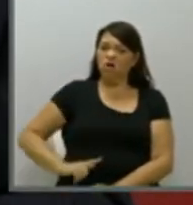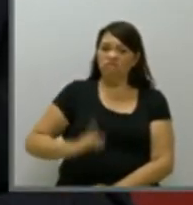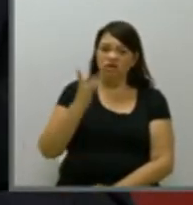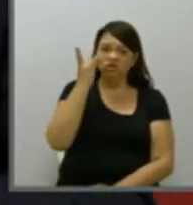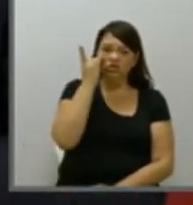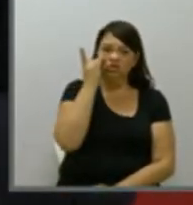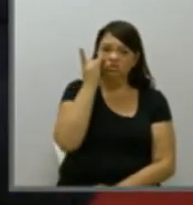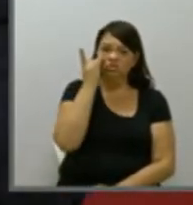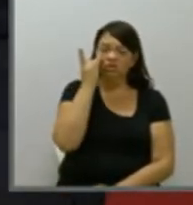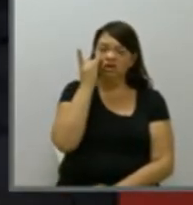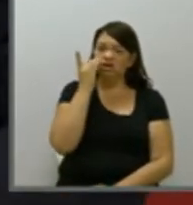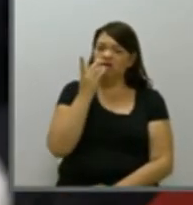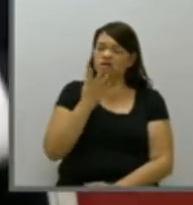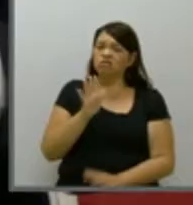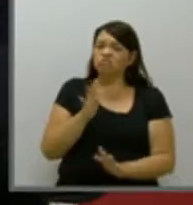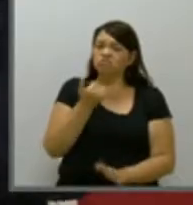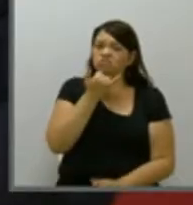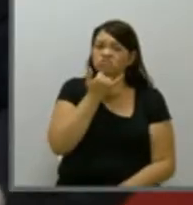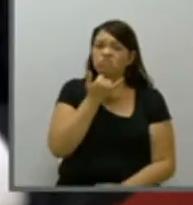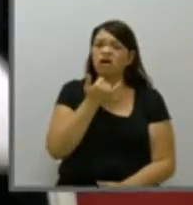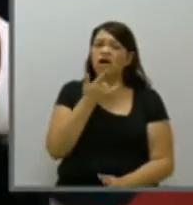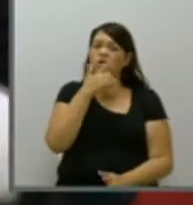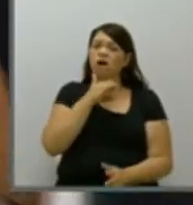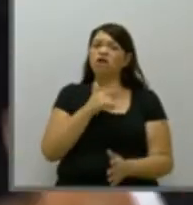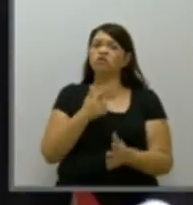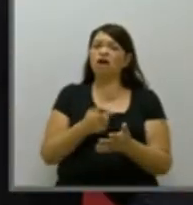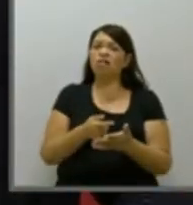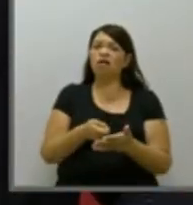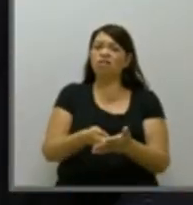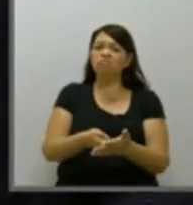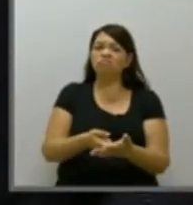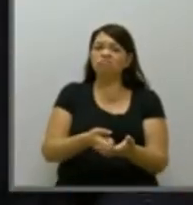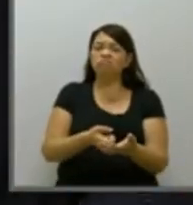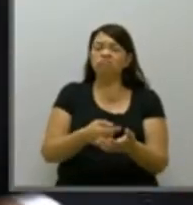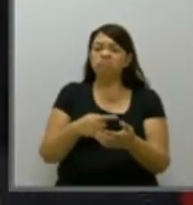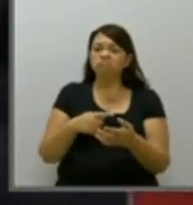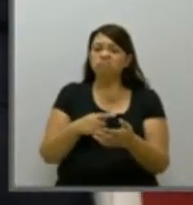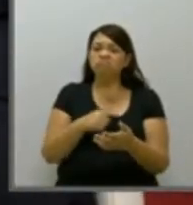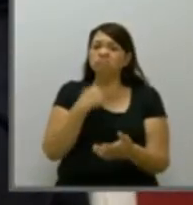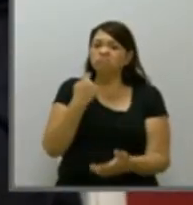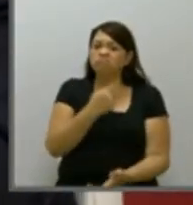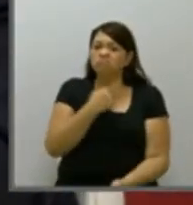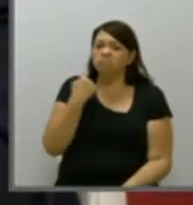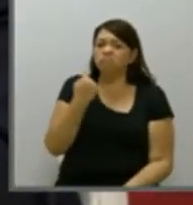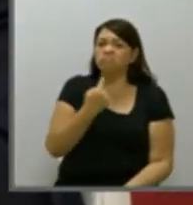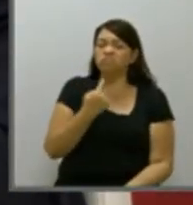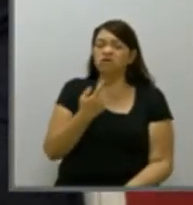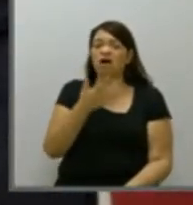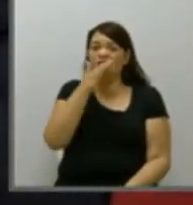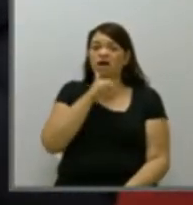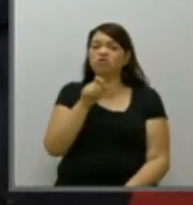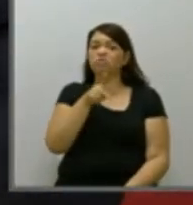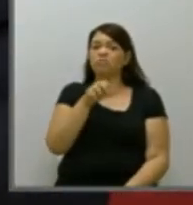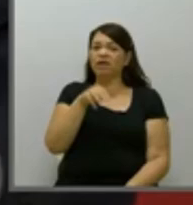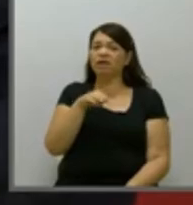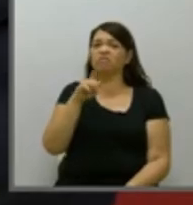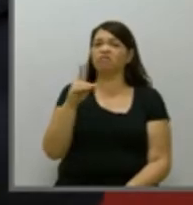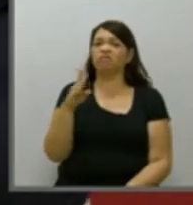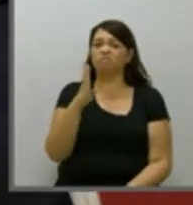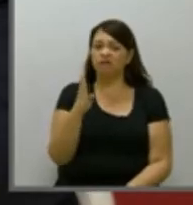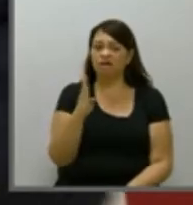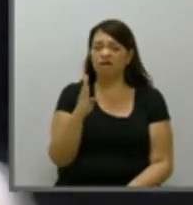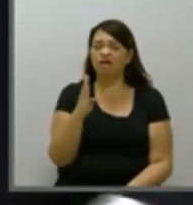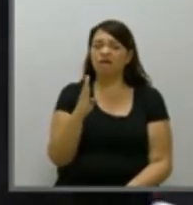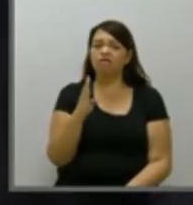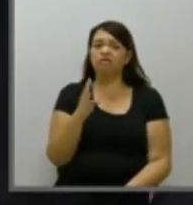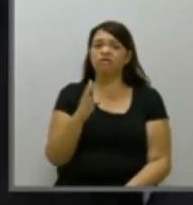reformas da Previdência, a reforma trabalhista e todas as outras questões. Nós sabíamos que a ânsia do PMDB, a ânsia do PMDB